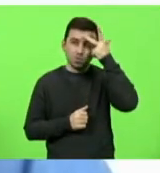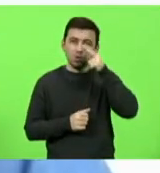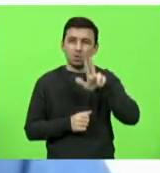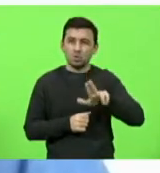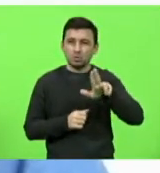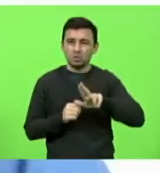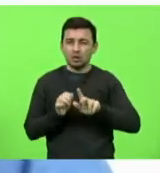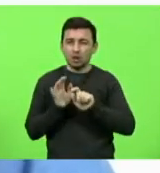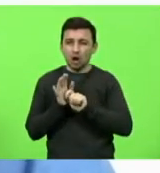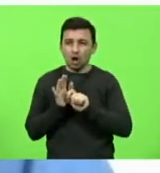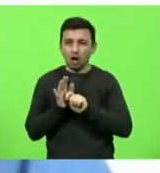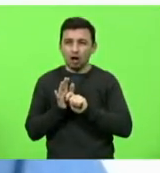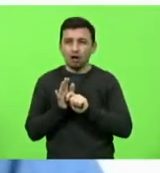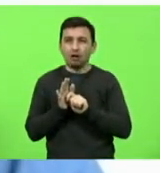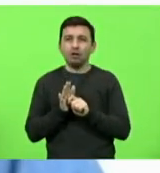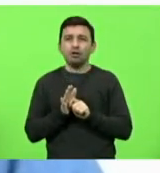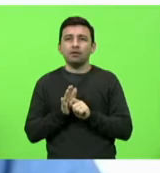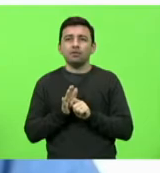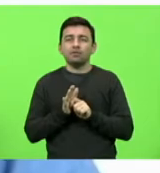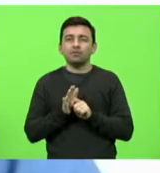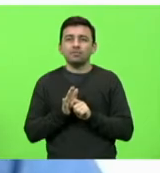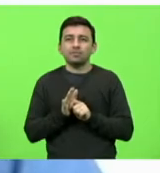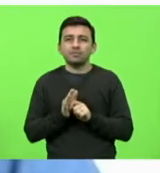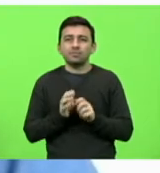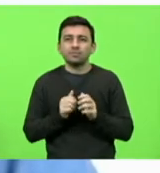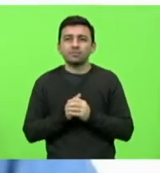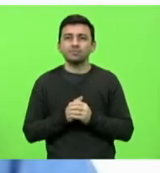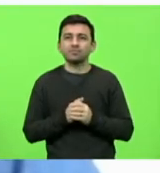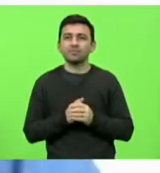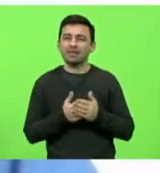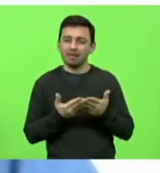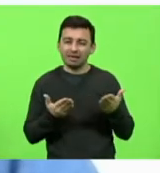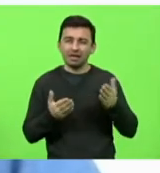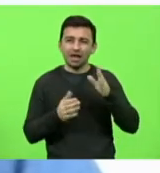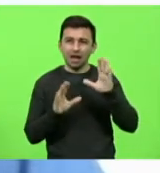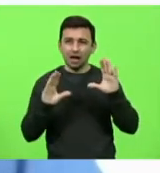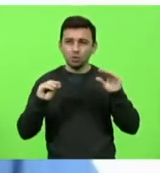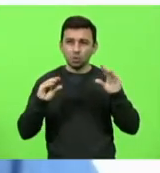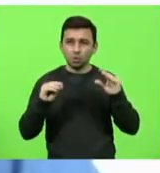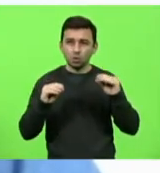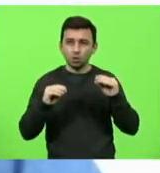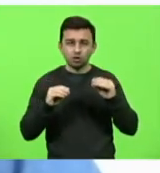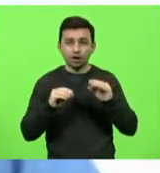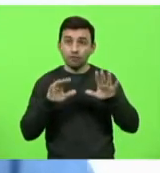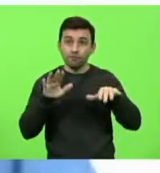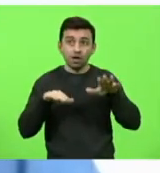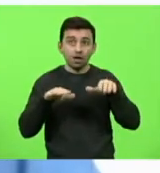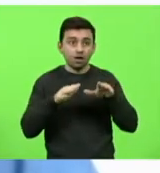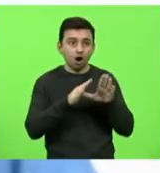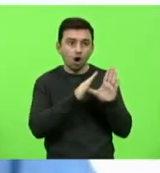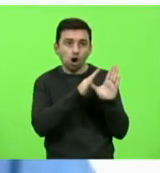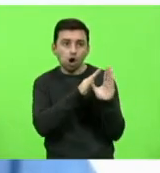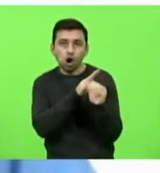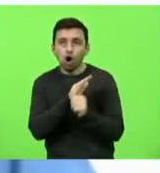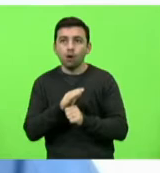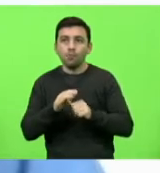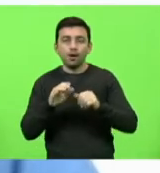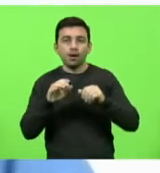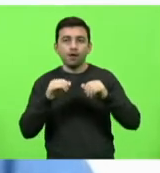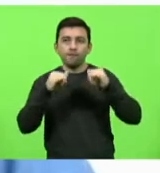de drogas, eles acabam, durante a noite, furtando fio de cobre,